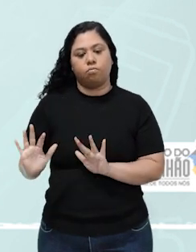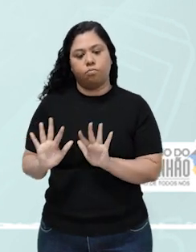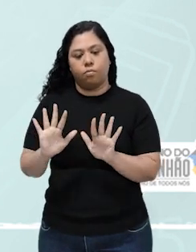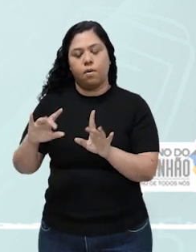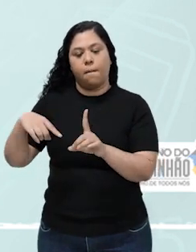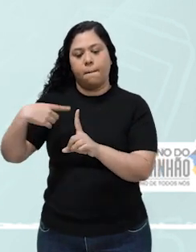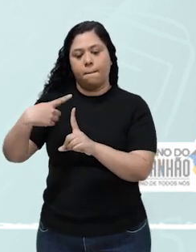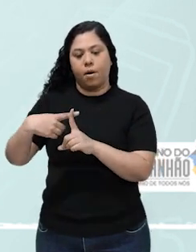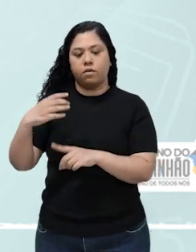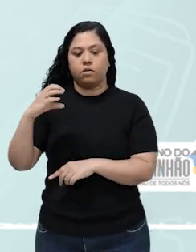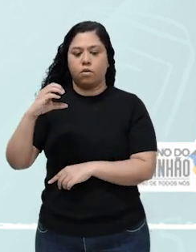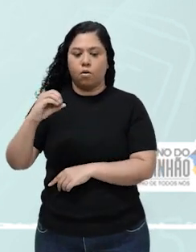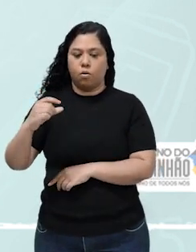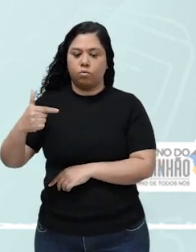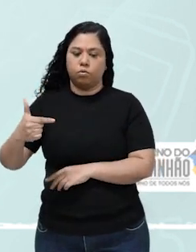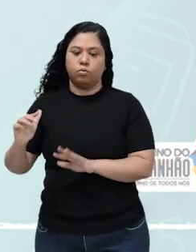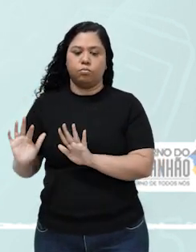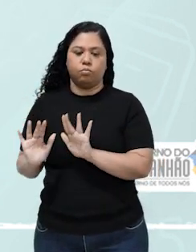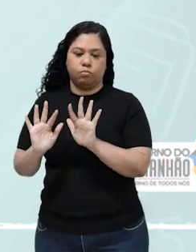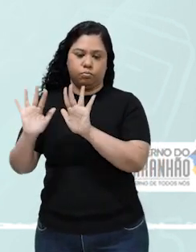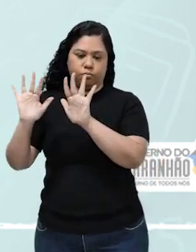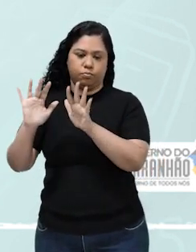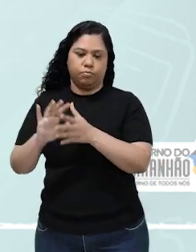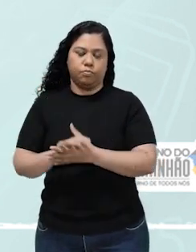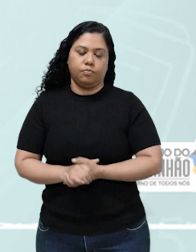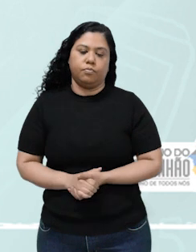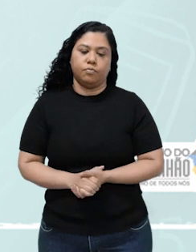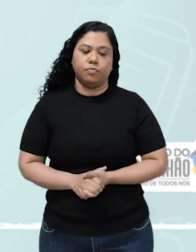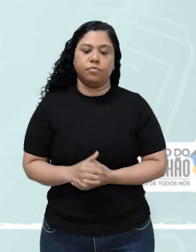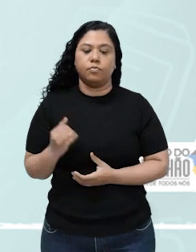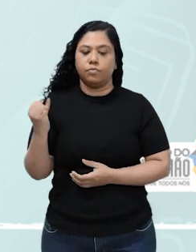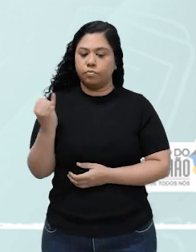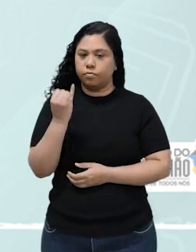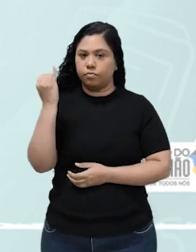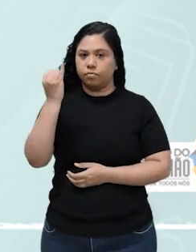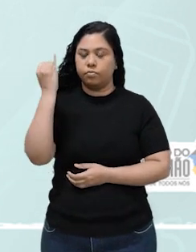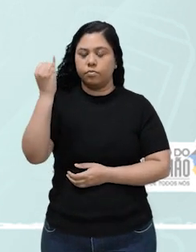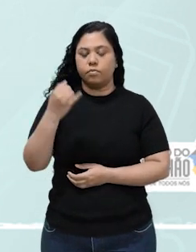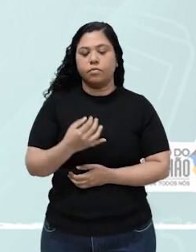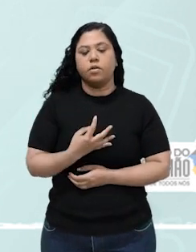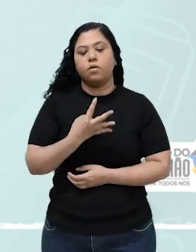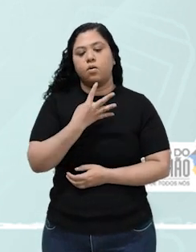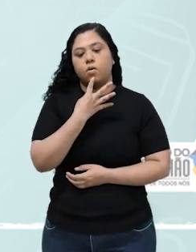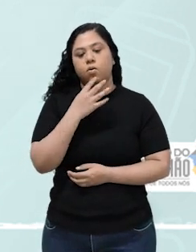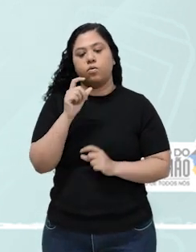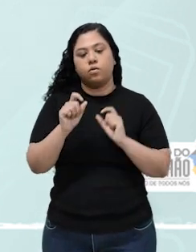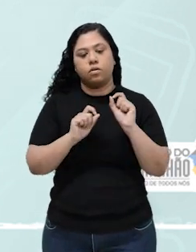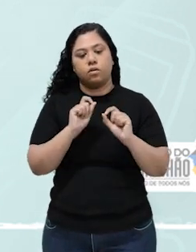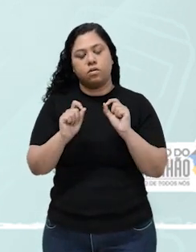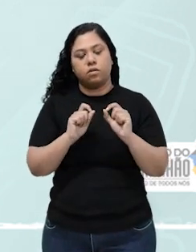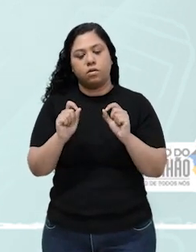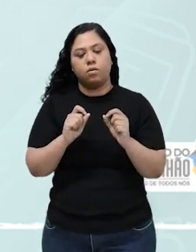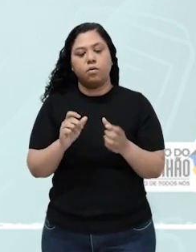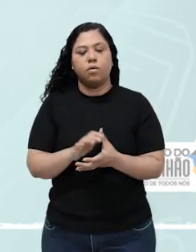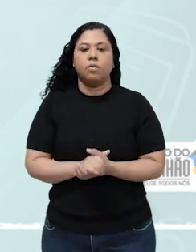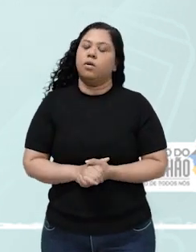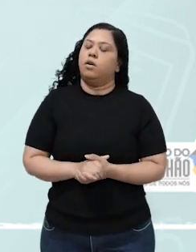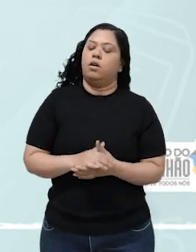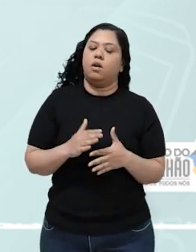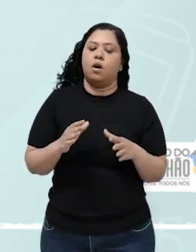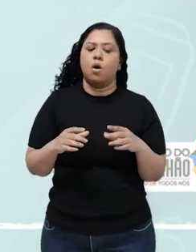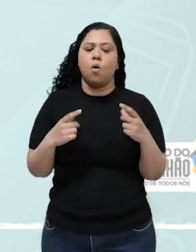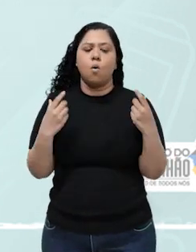gasoso, mais O2 no estado gasoso. É importante a gente conhecer o estado físico da